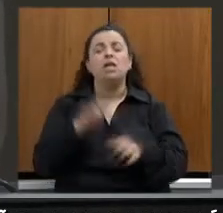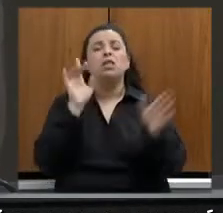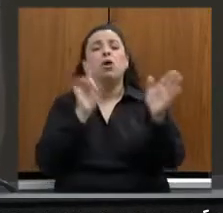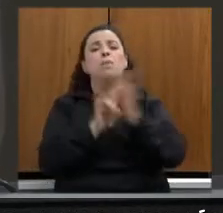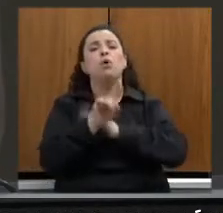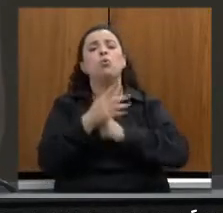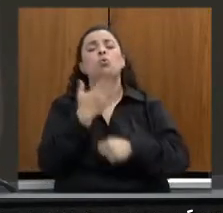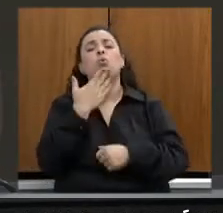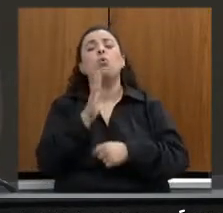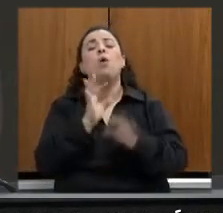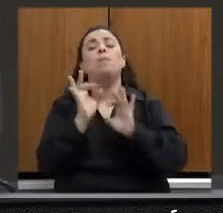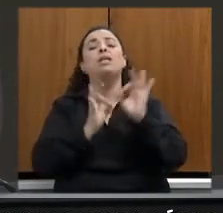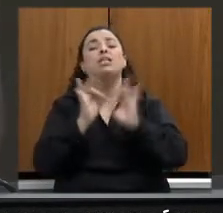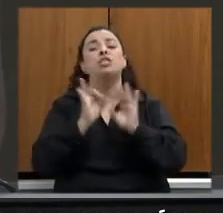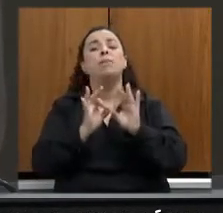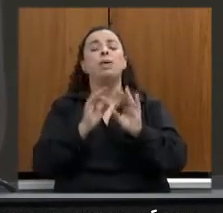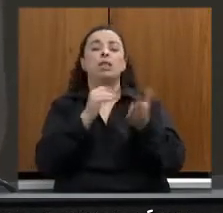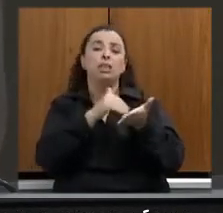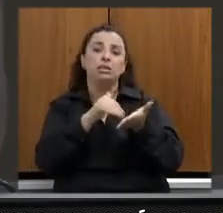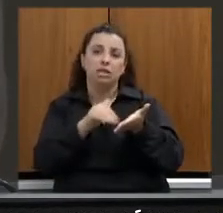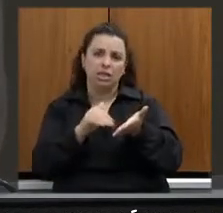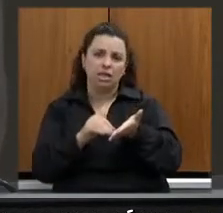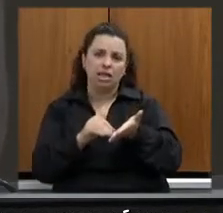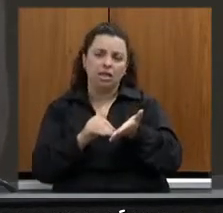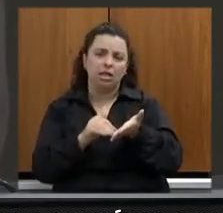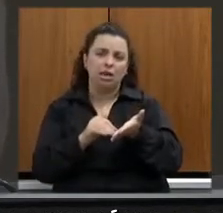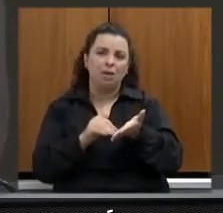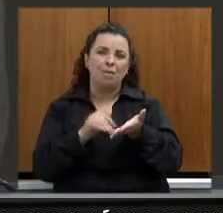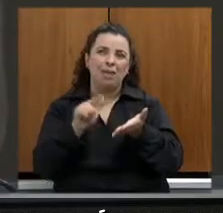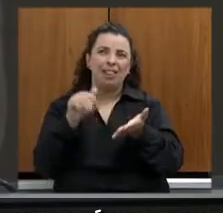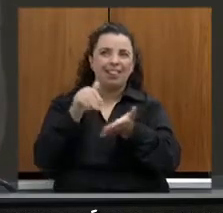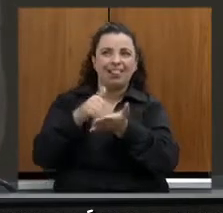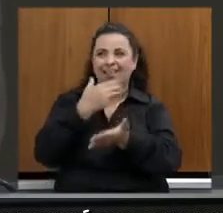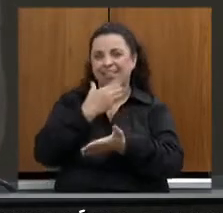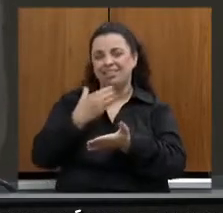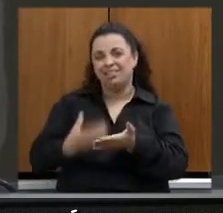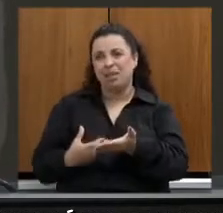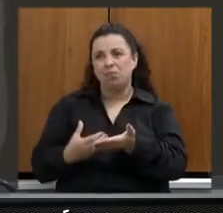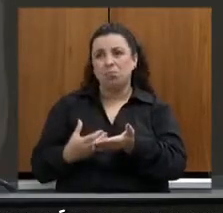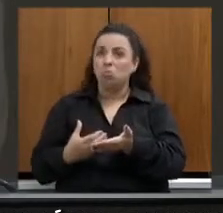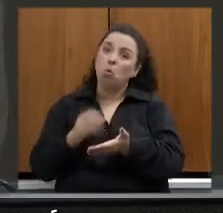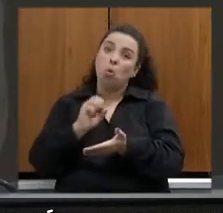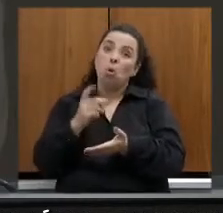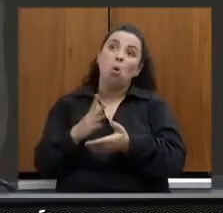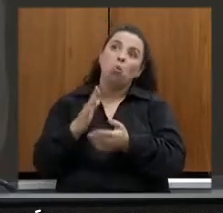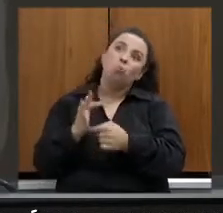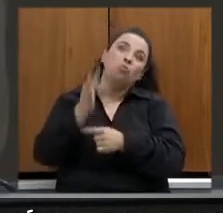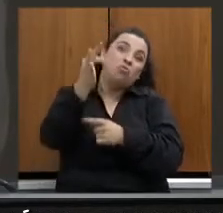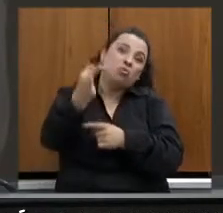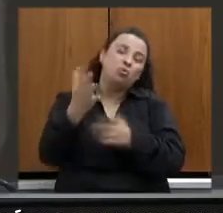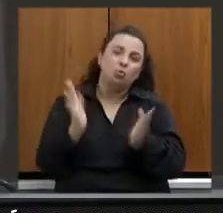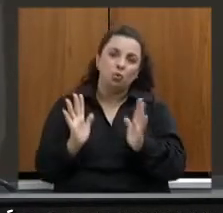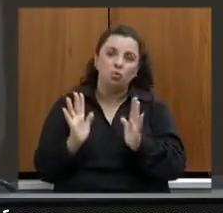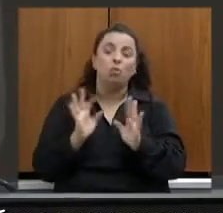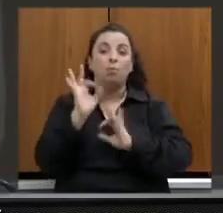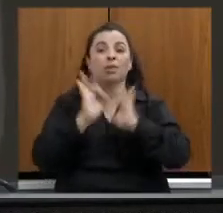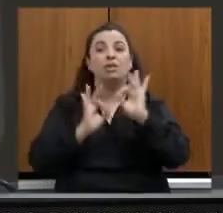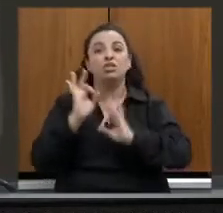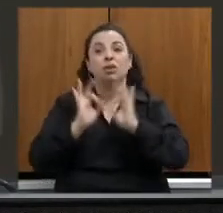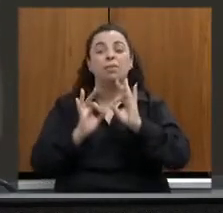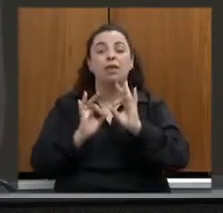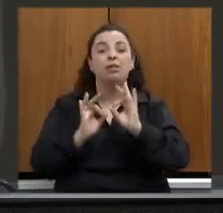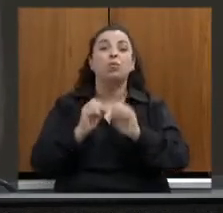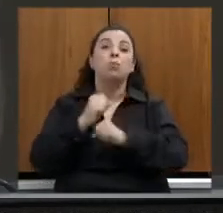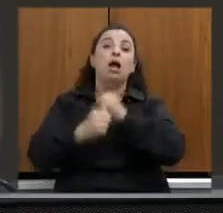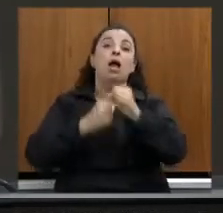para esse restante de mandato, mas quero crer não apenas para isso, mas com uma visão de longo prazo, também um planejamento para os próximos anos,